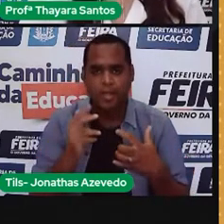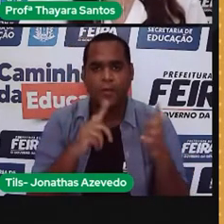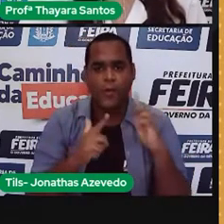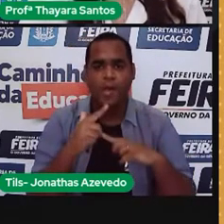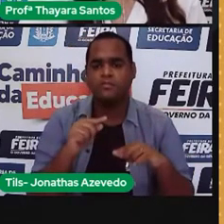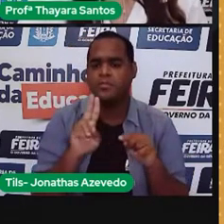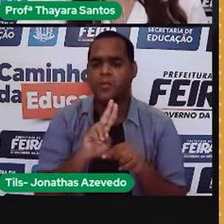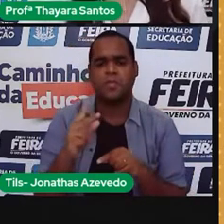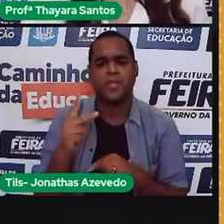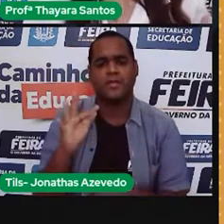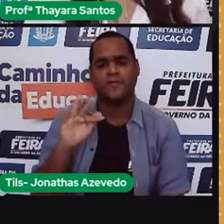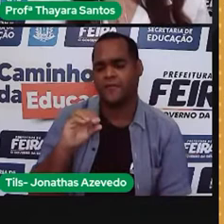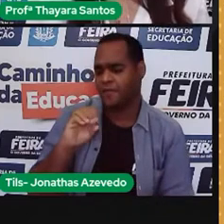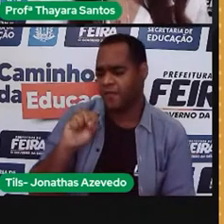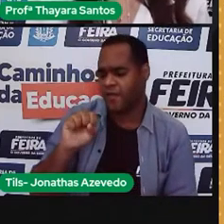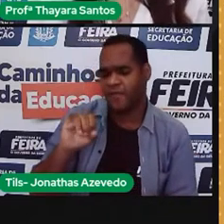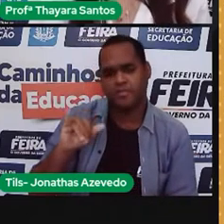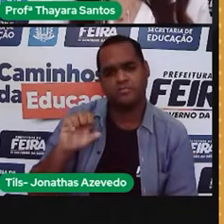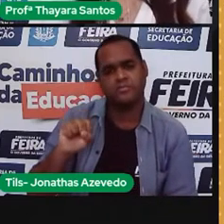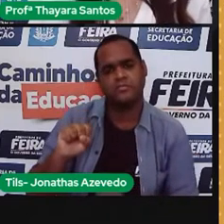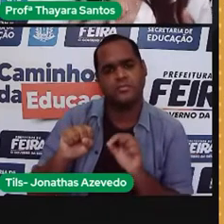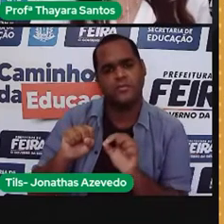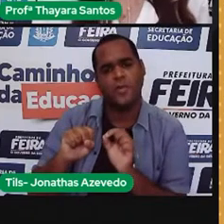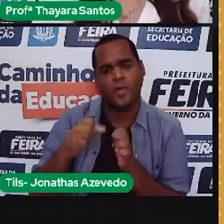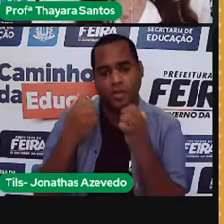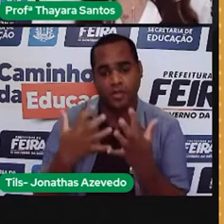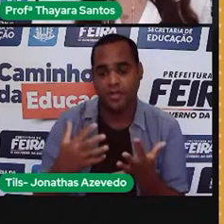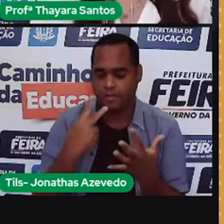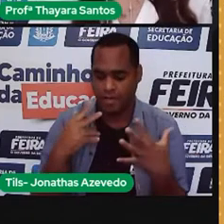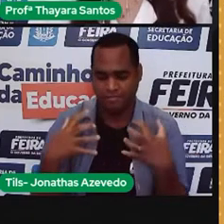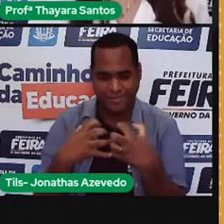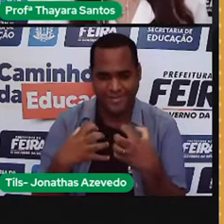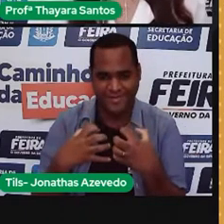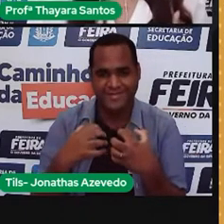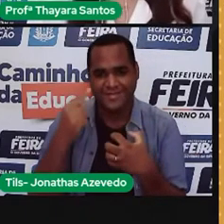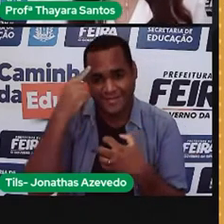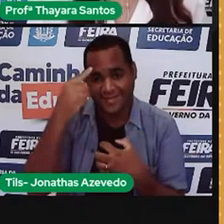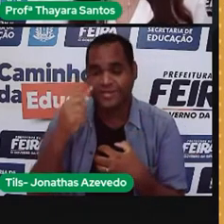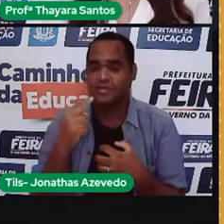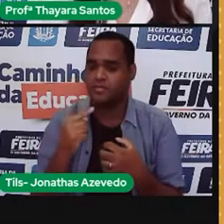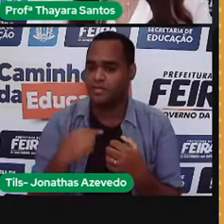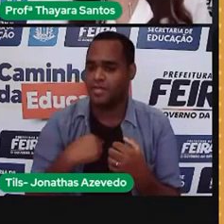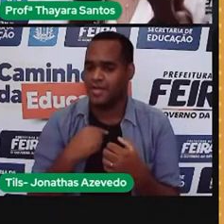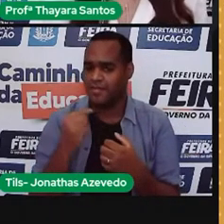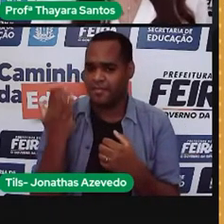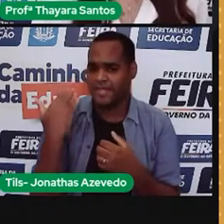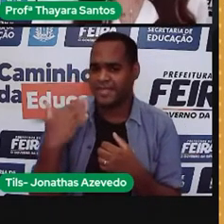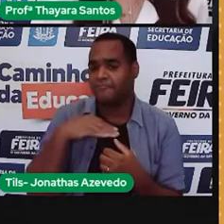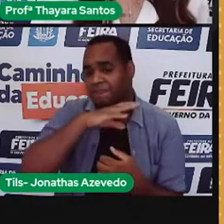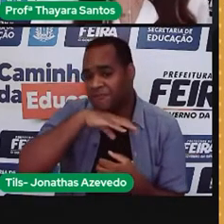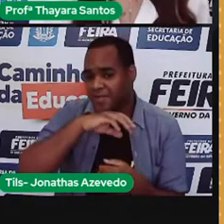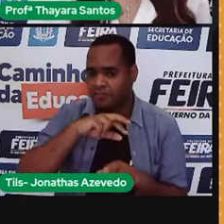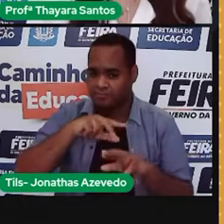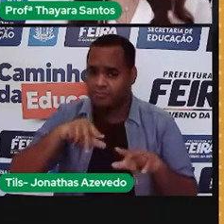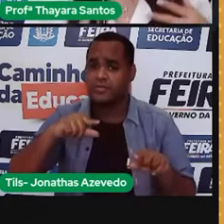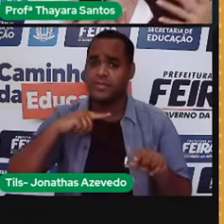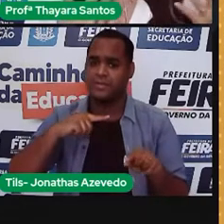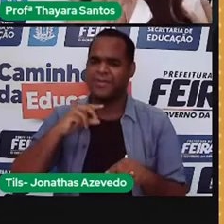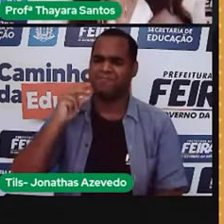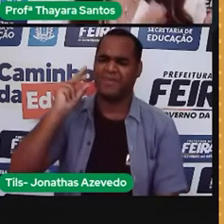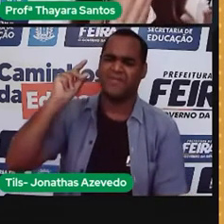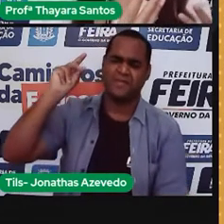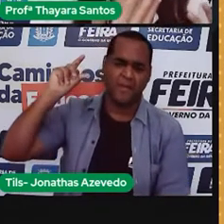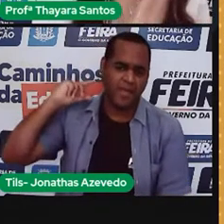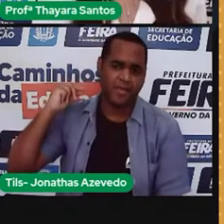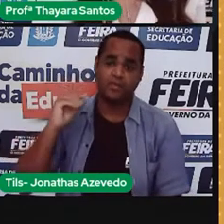recebem esses nomes porque eles são resultado do processo de fossilização de animais e plantas que viveram há milhares de anos. Então esses